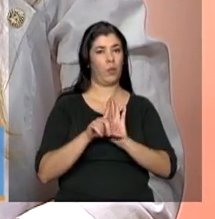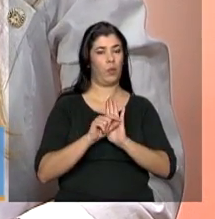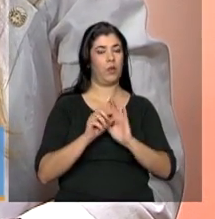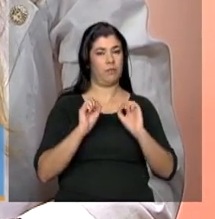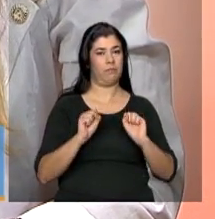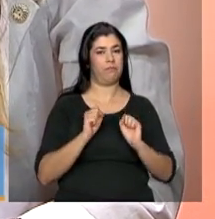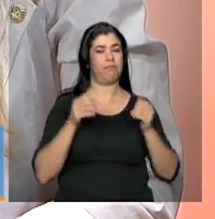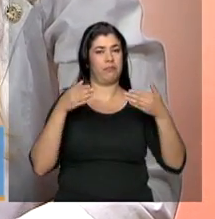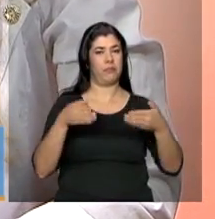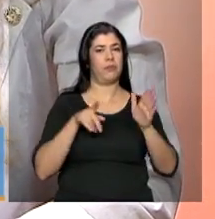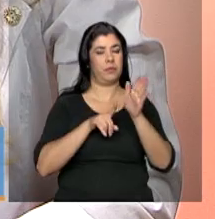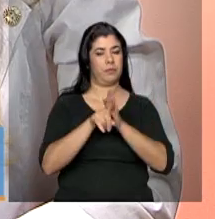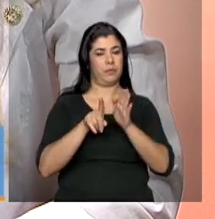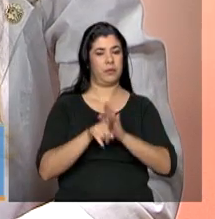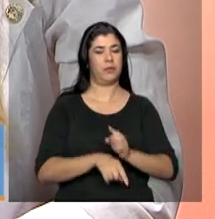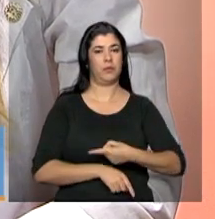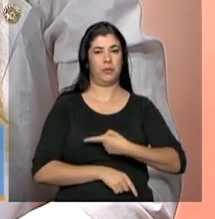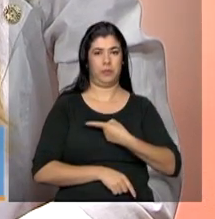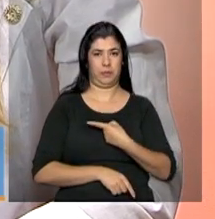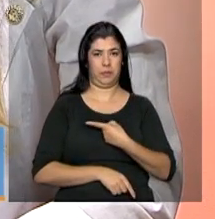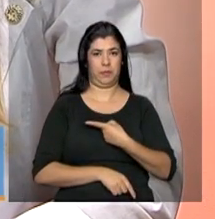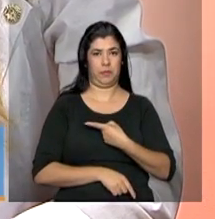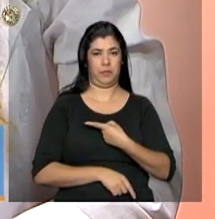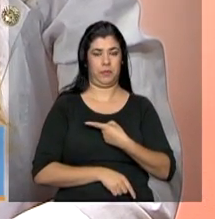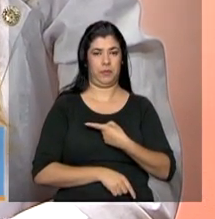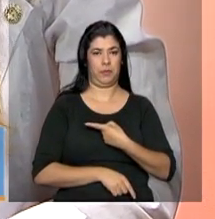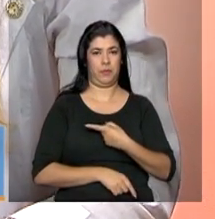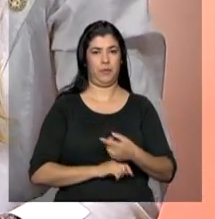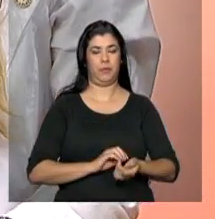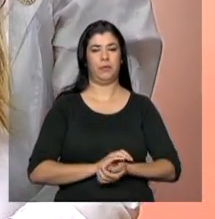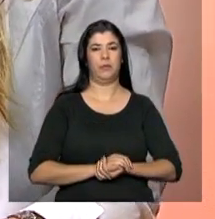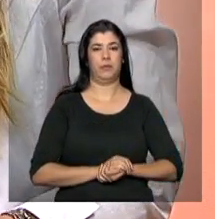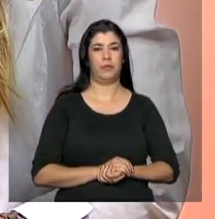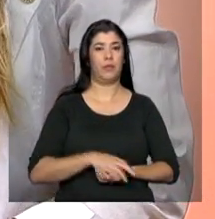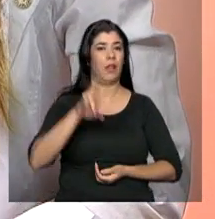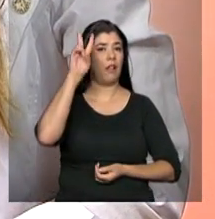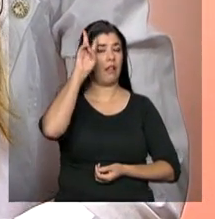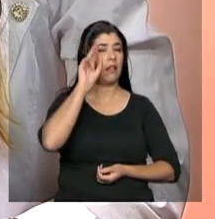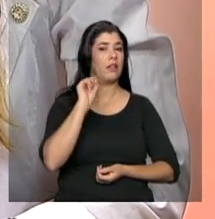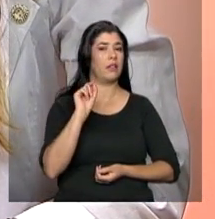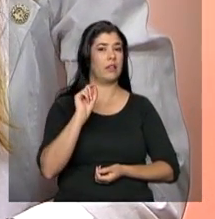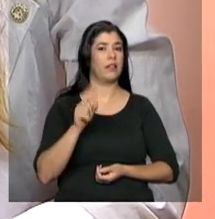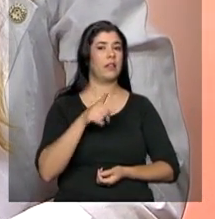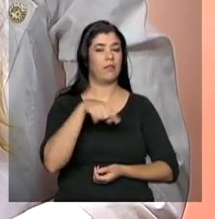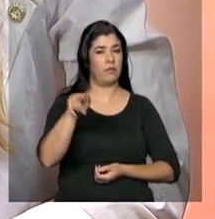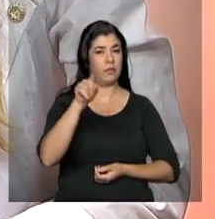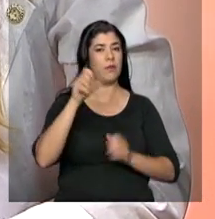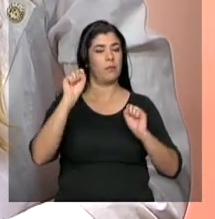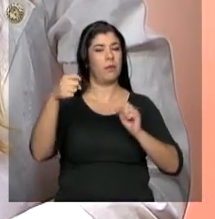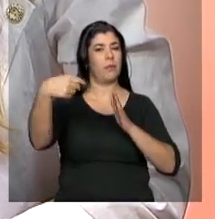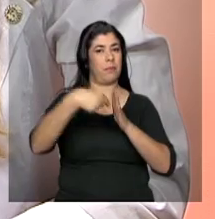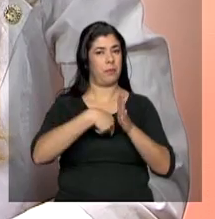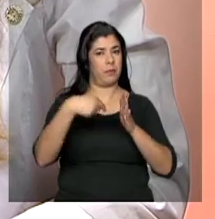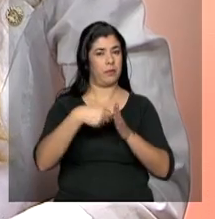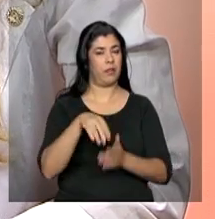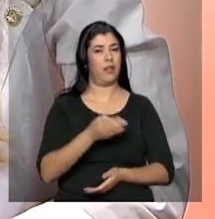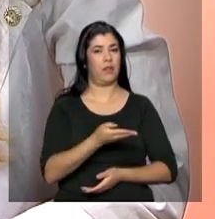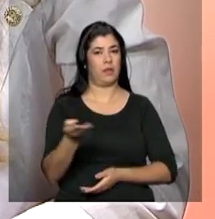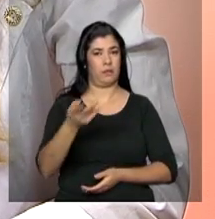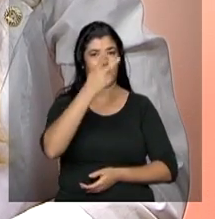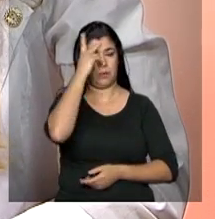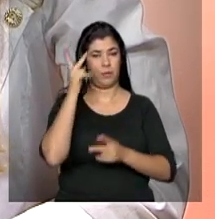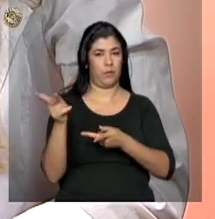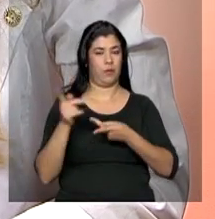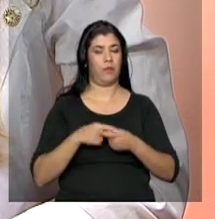arroba, MDS Comunicação, sem cedilha e sem tio. Lembrando que essas perguntas serão respondidas por nossos